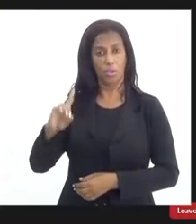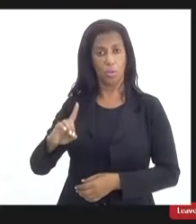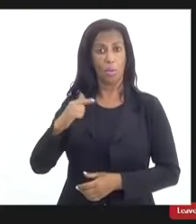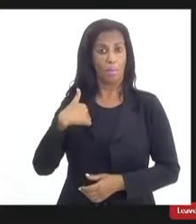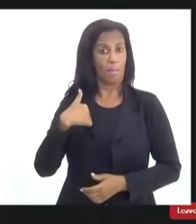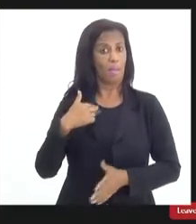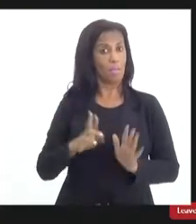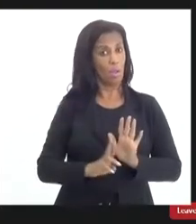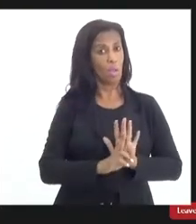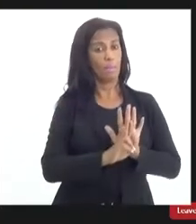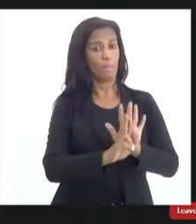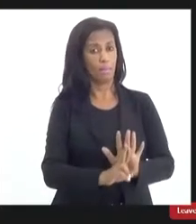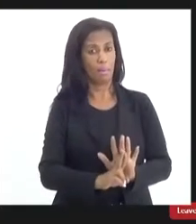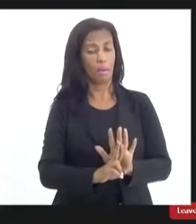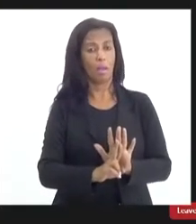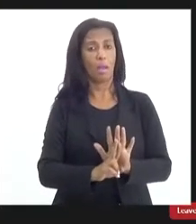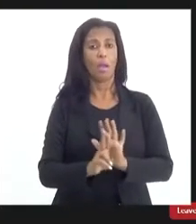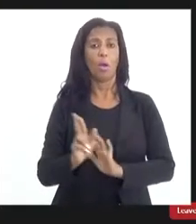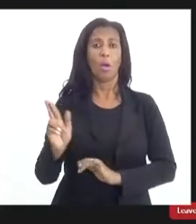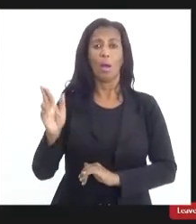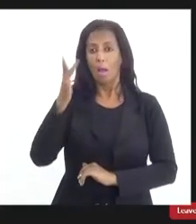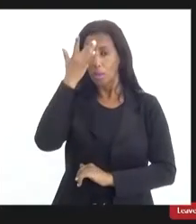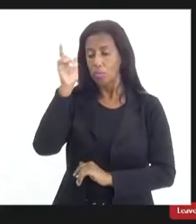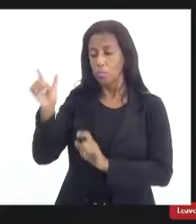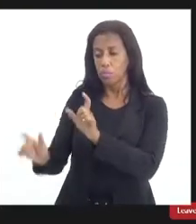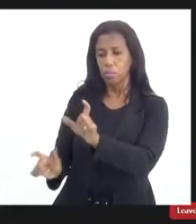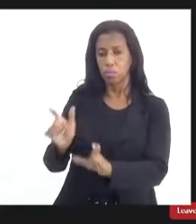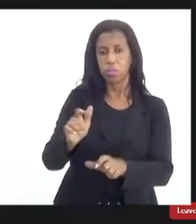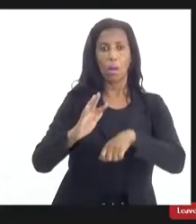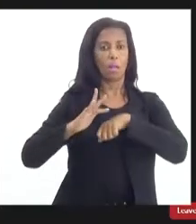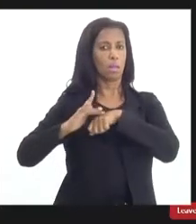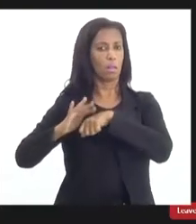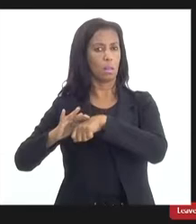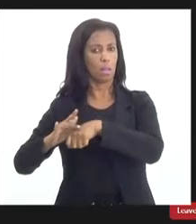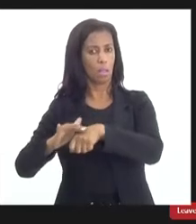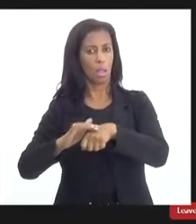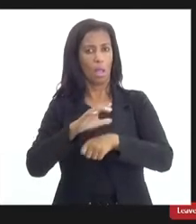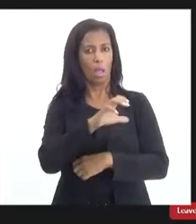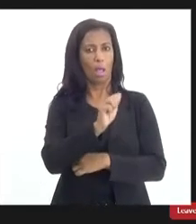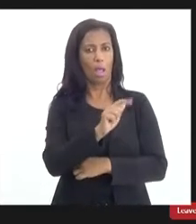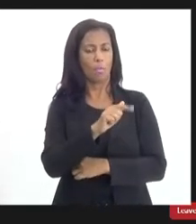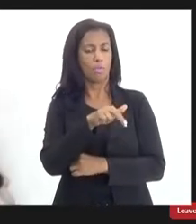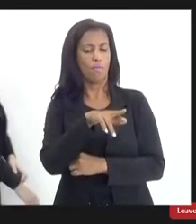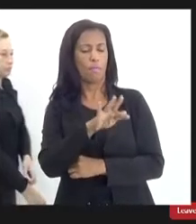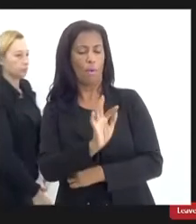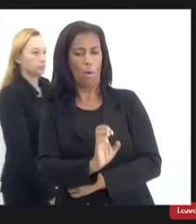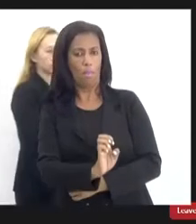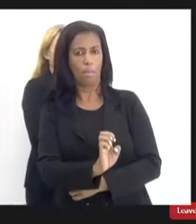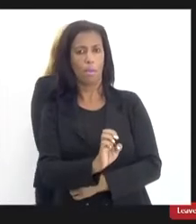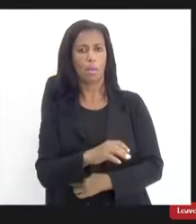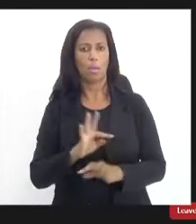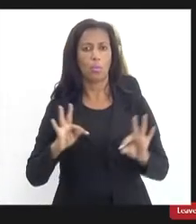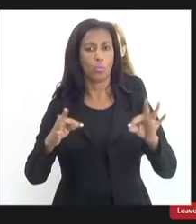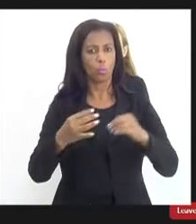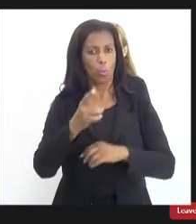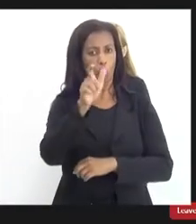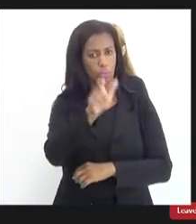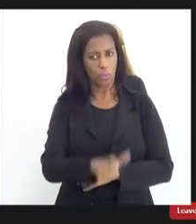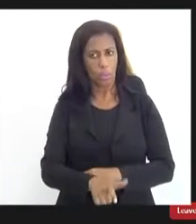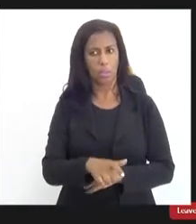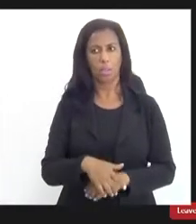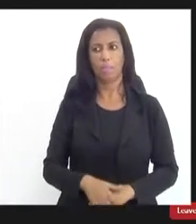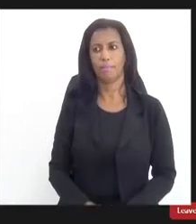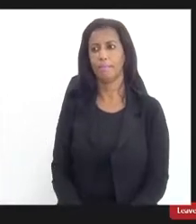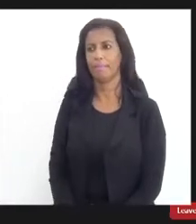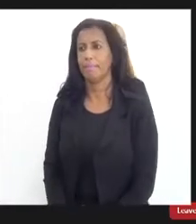represento os usuários na questão da doença falciforme. Eu acho que todos aqui sabem da